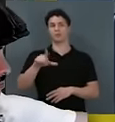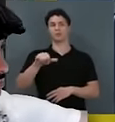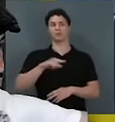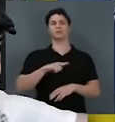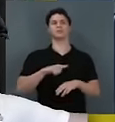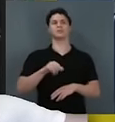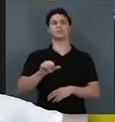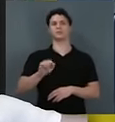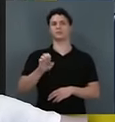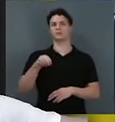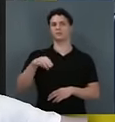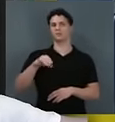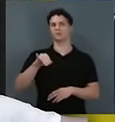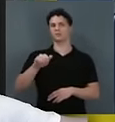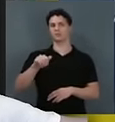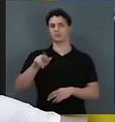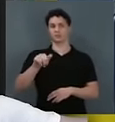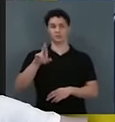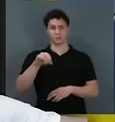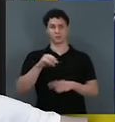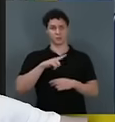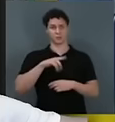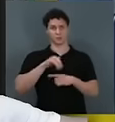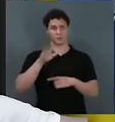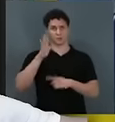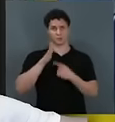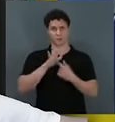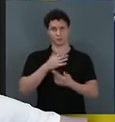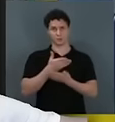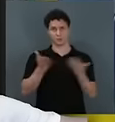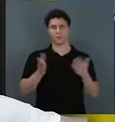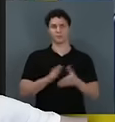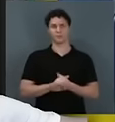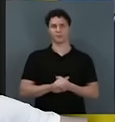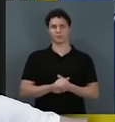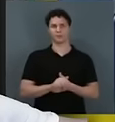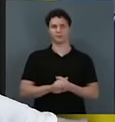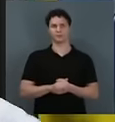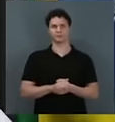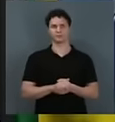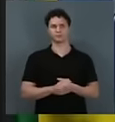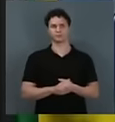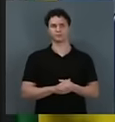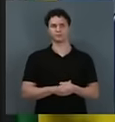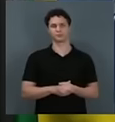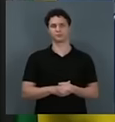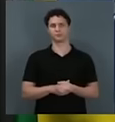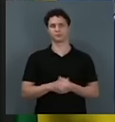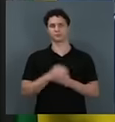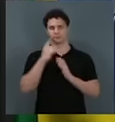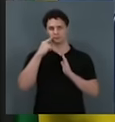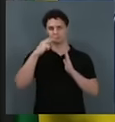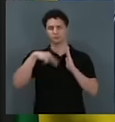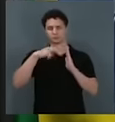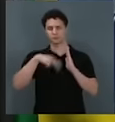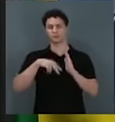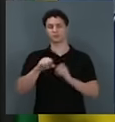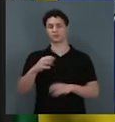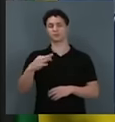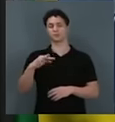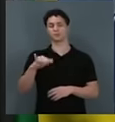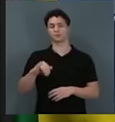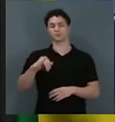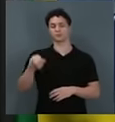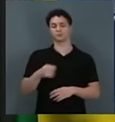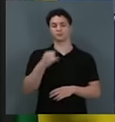semiaberto. Tem mais aqui, deixa eu mostrar para vocês aqui. Saiu agora também. Deixa eu ler para vocês. STJ anula